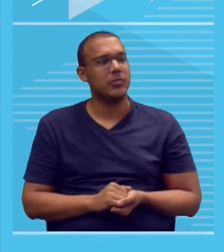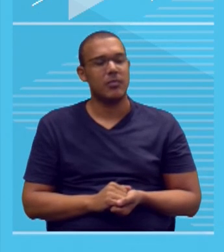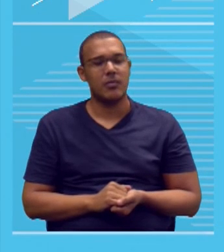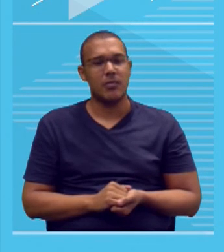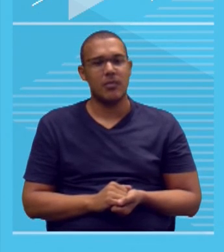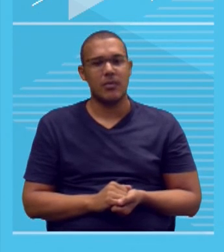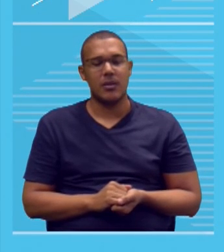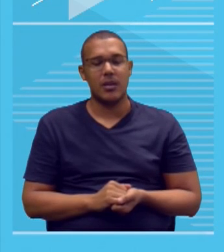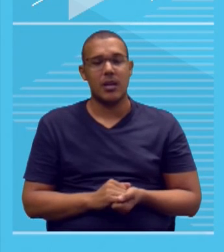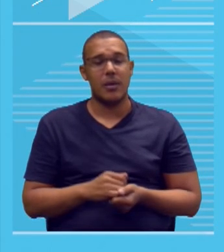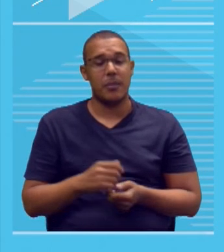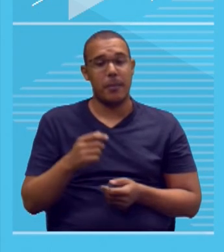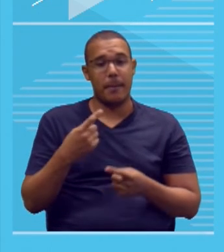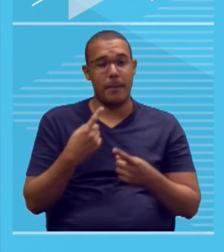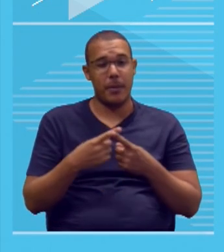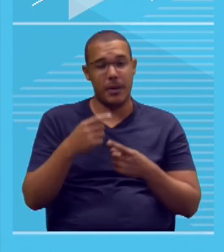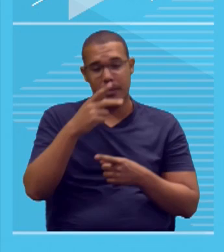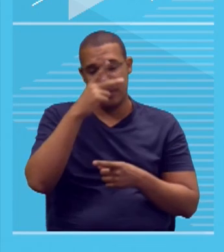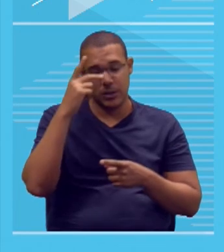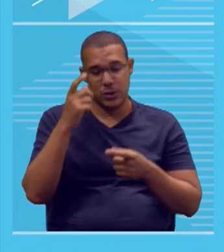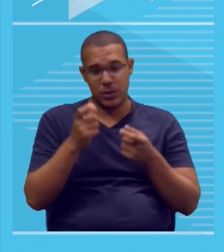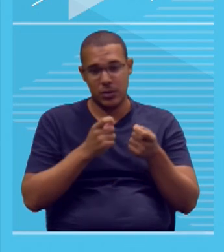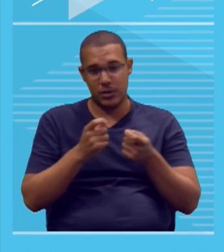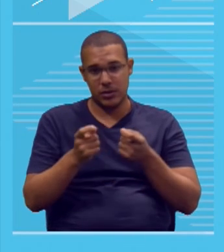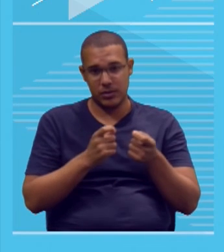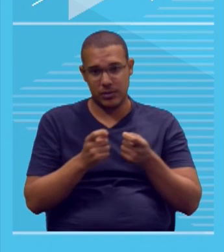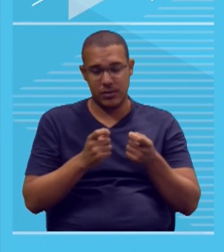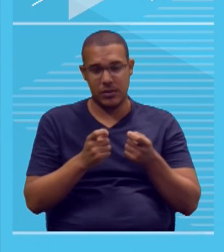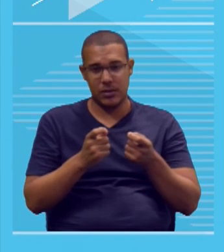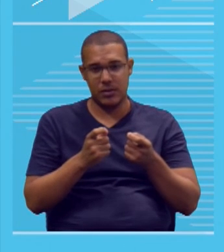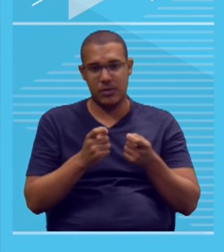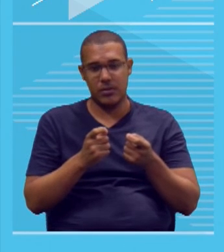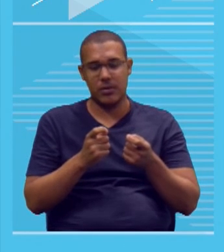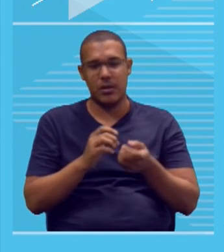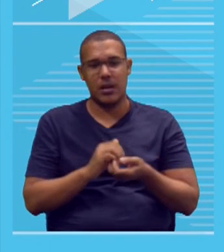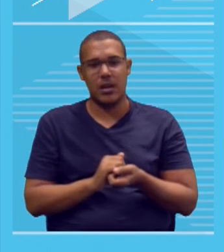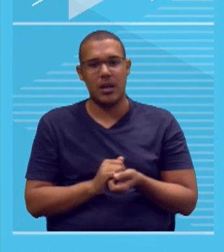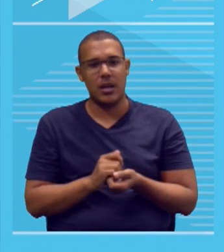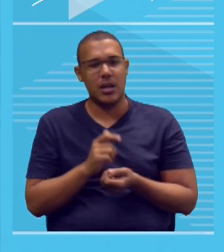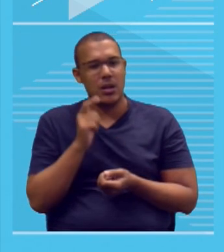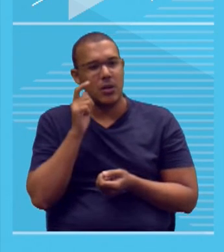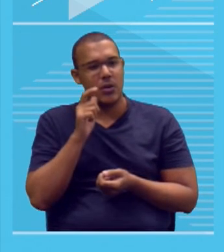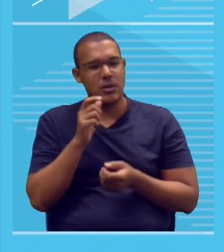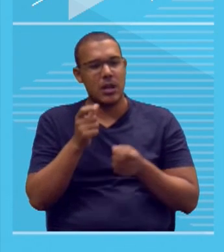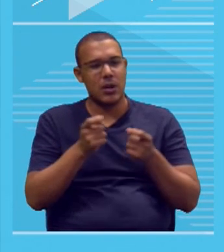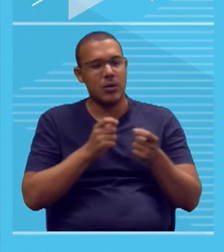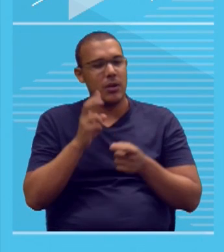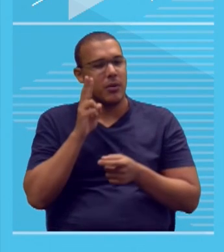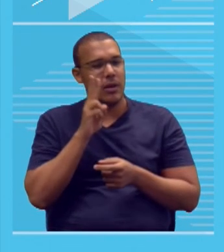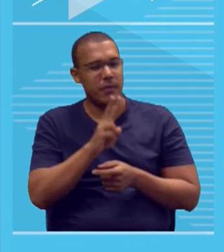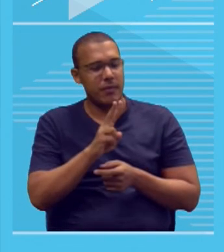ou seja, se ele é manipulado, se ele não consegue controlar o que ele vê, o que ele ouve,